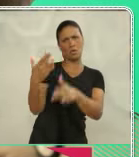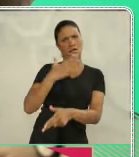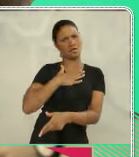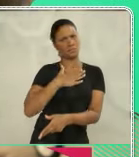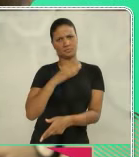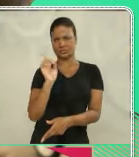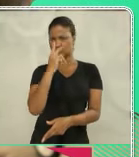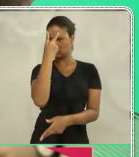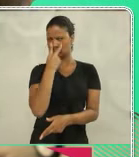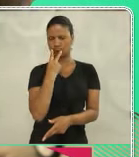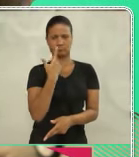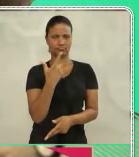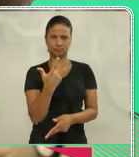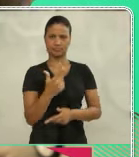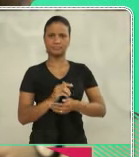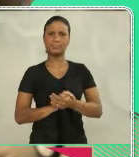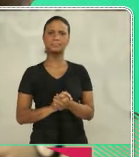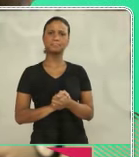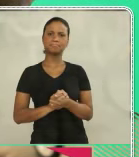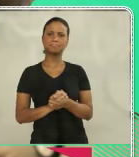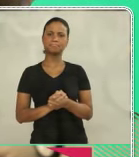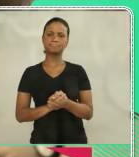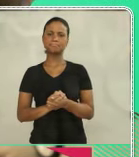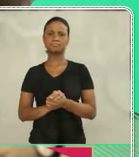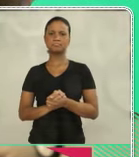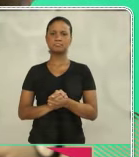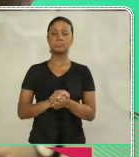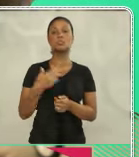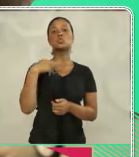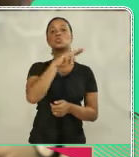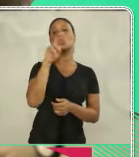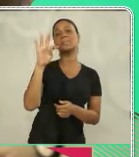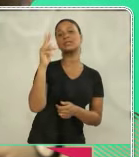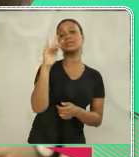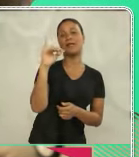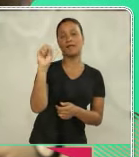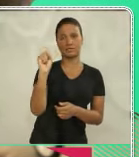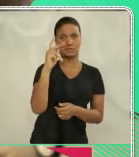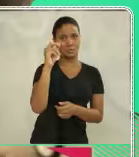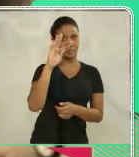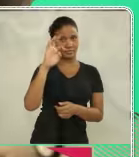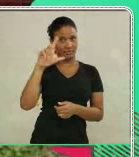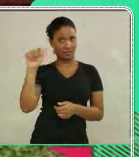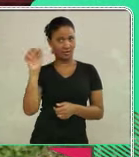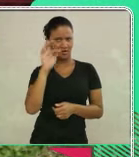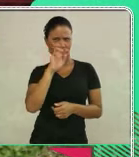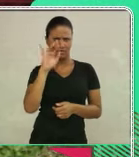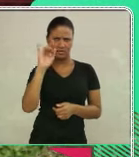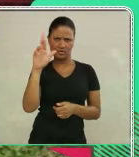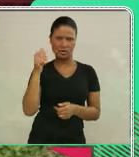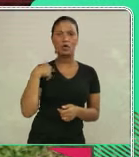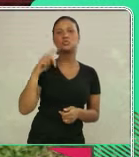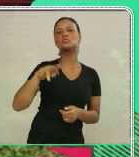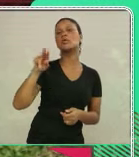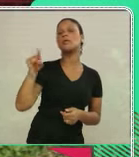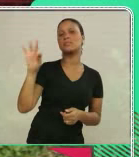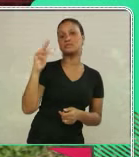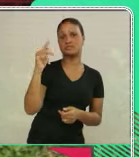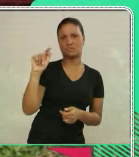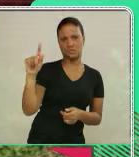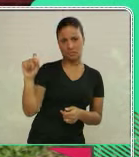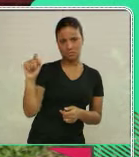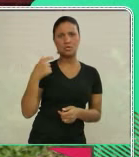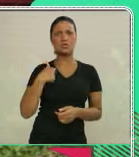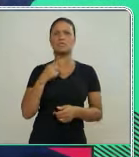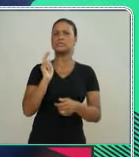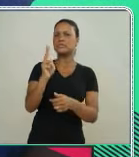E lá não tem muita pessoa que tenha deficiência igual a mim, deficiência visual. Eu sou Thais Portela Ferreira, sou